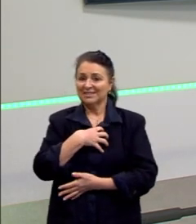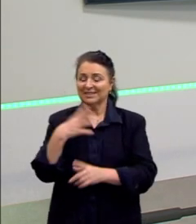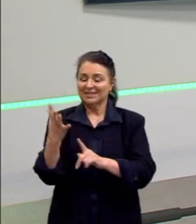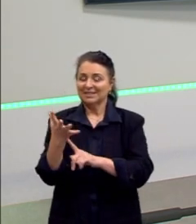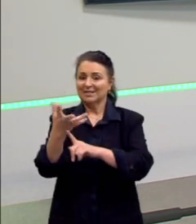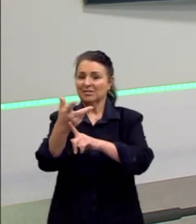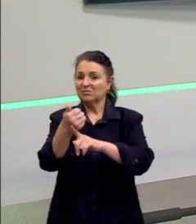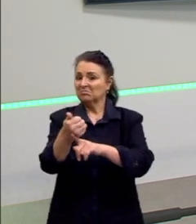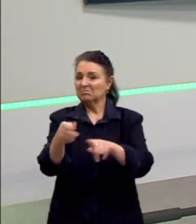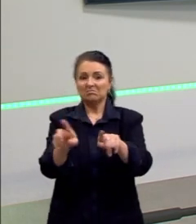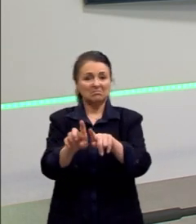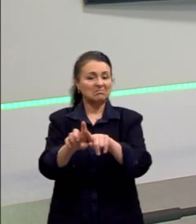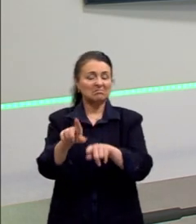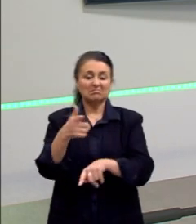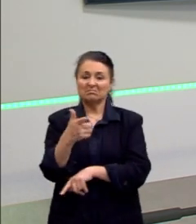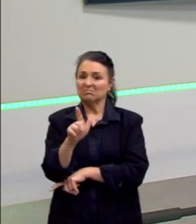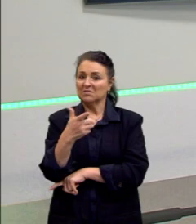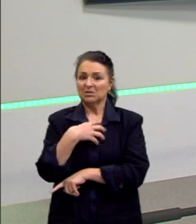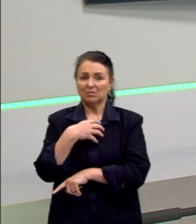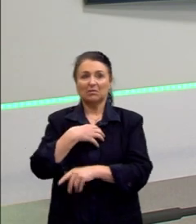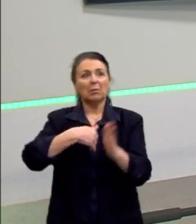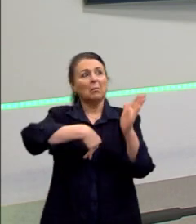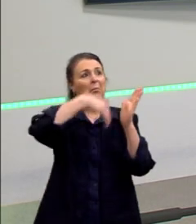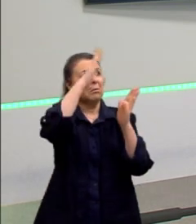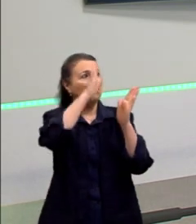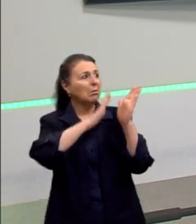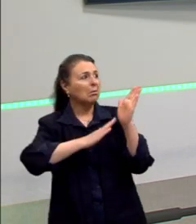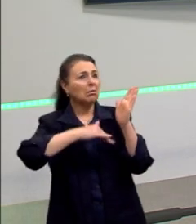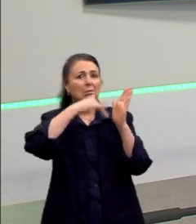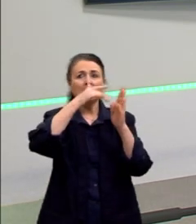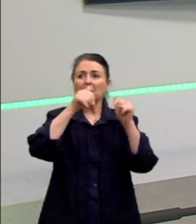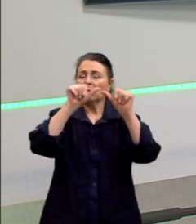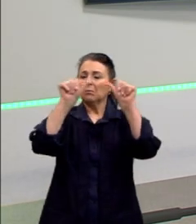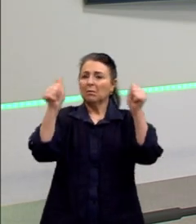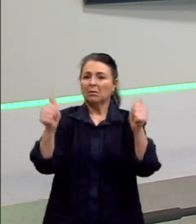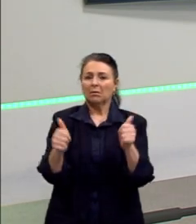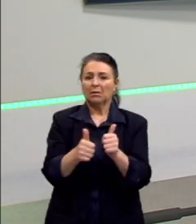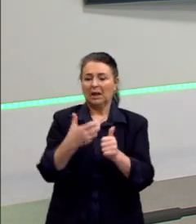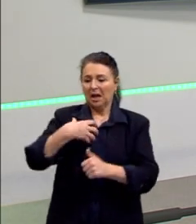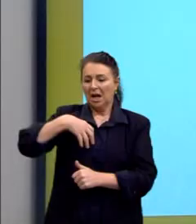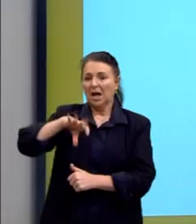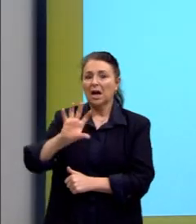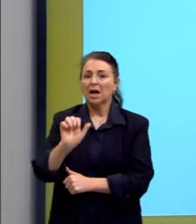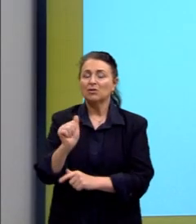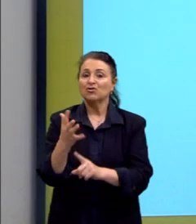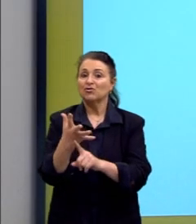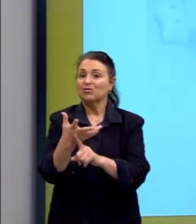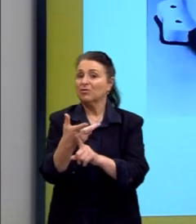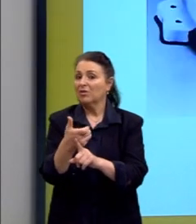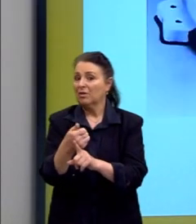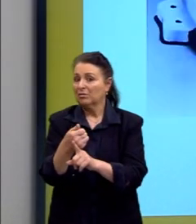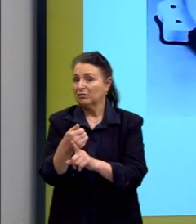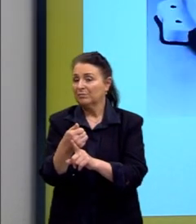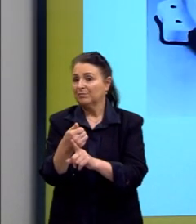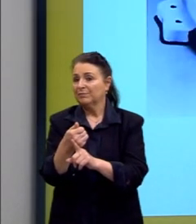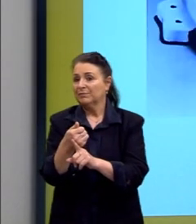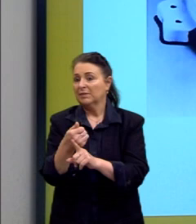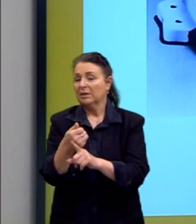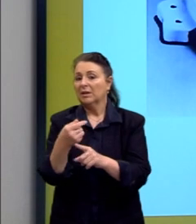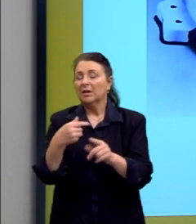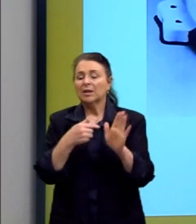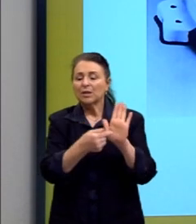também não vai fazer sentido. Não vou ficar aqui pintando paisagem. É anti-arte. É uma arte que